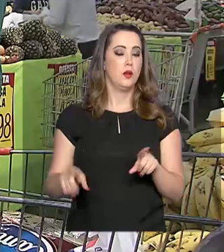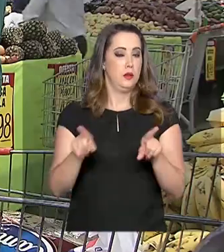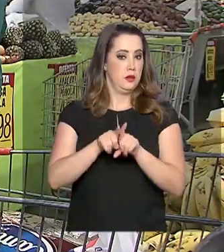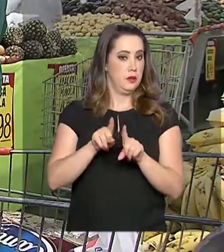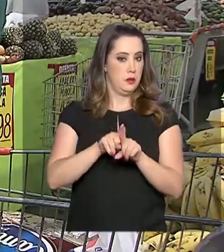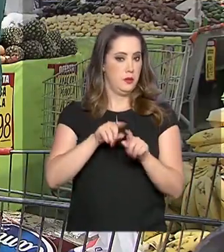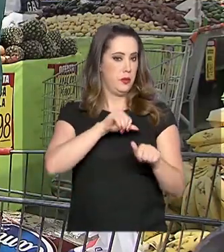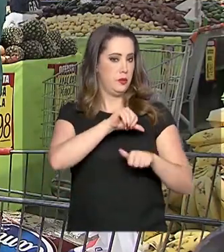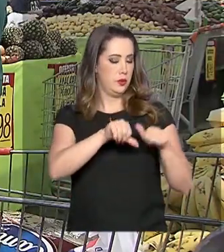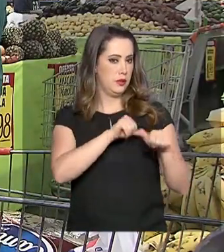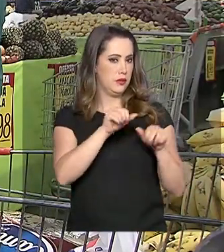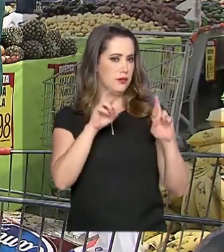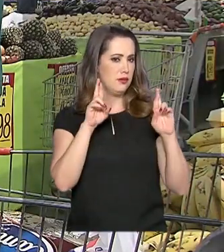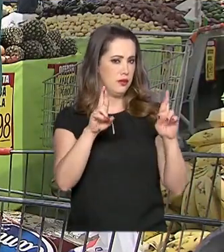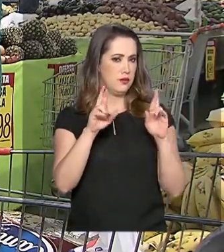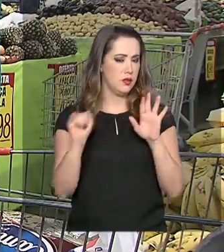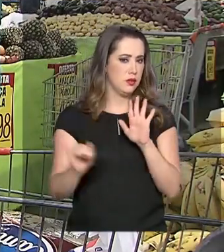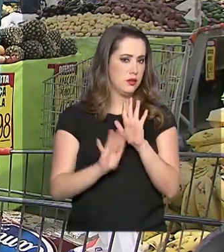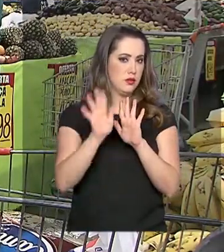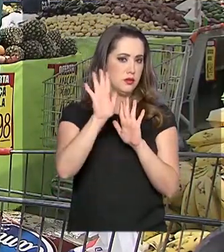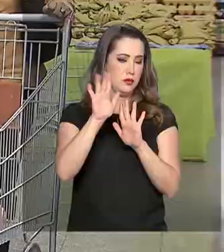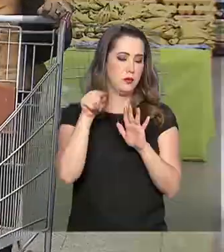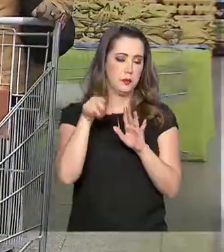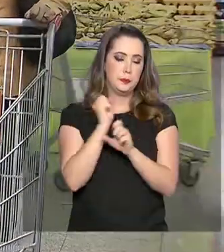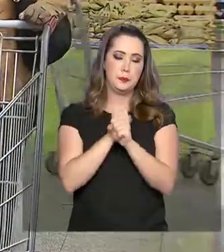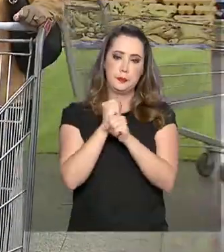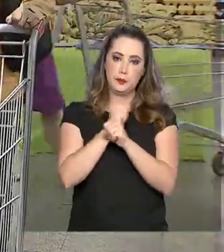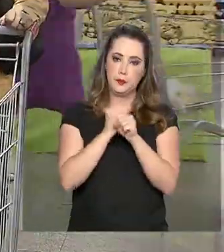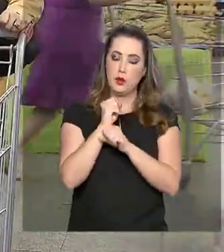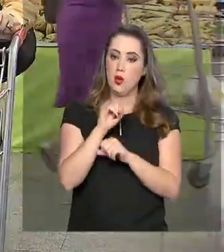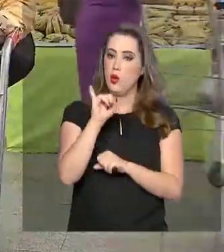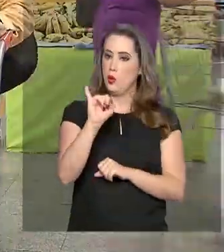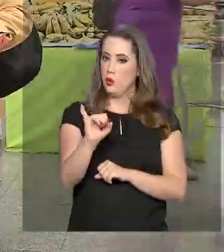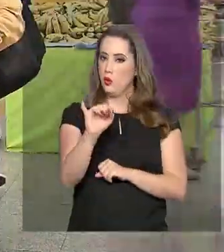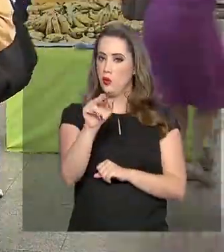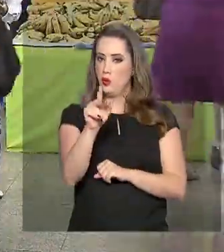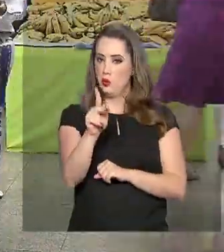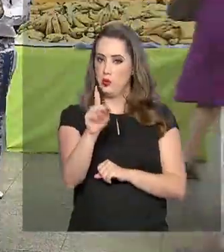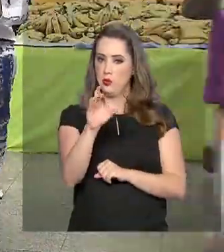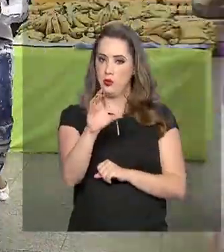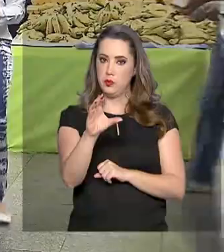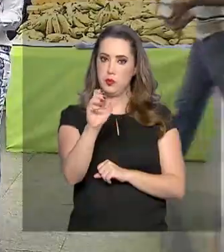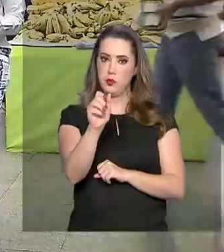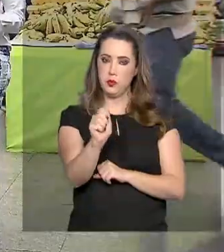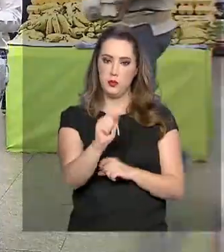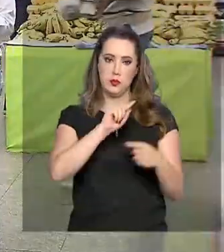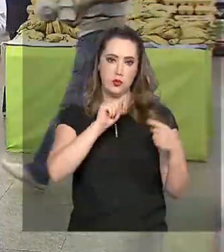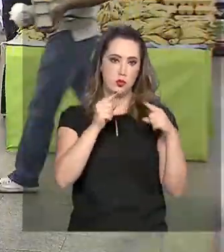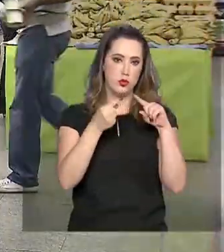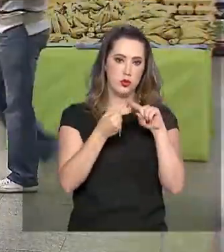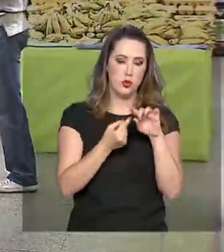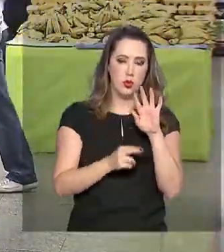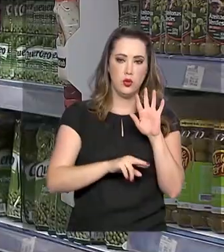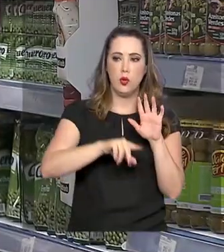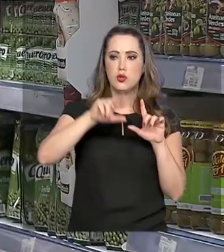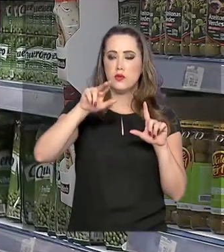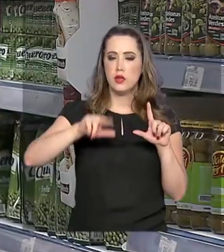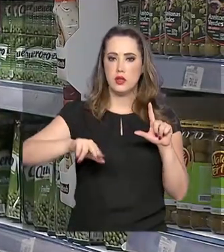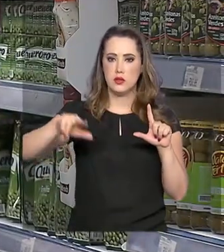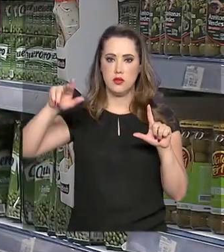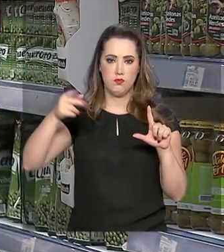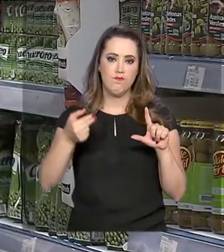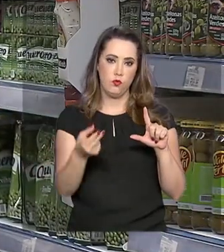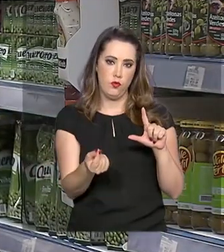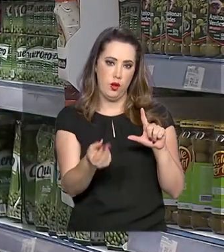também revisão na expectativa de inflação para este ano. O IPCA, índice que acompanha as variações de preço no comércio em